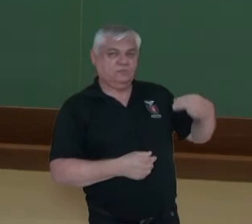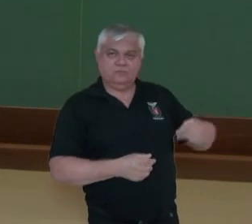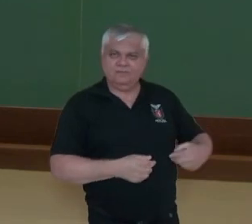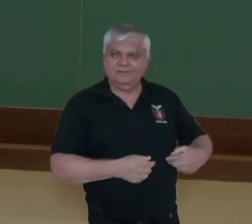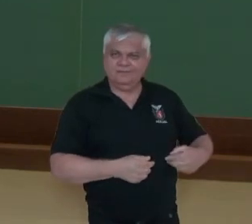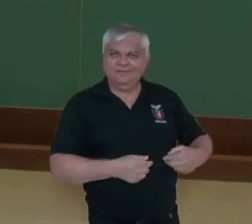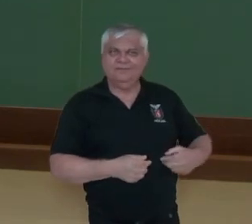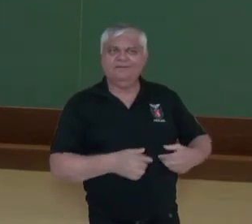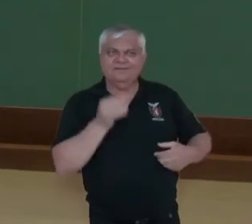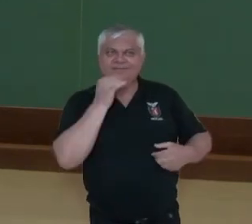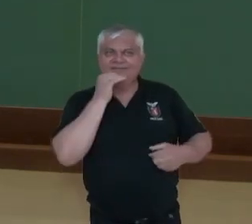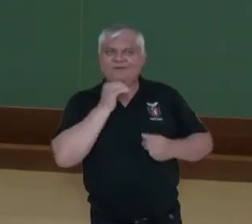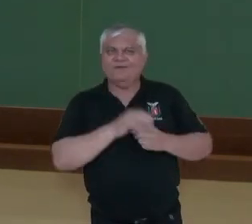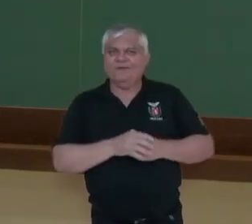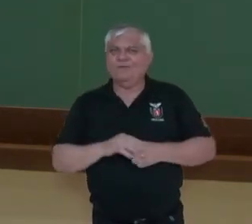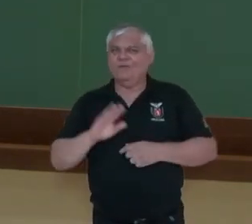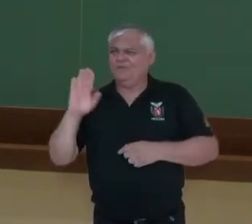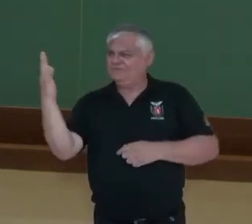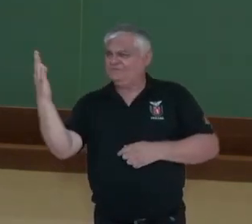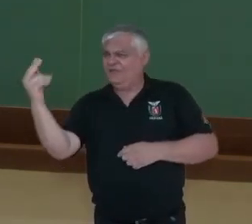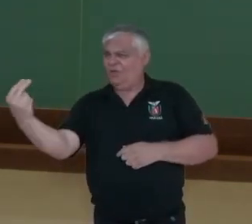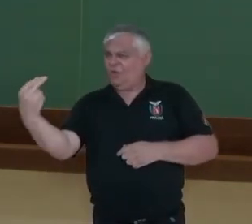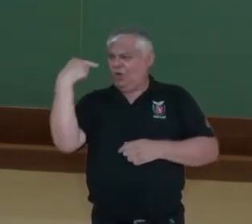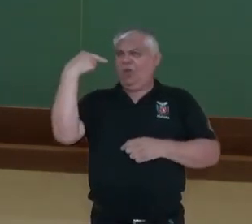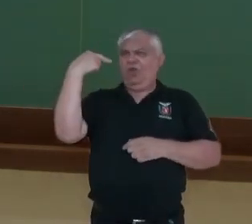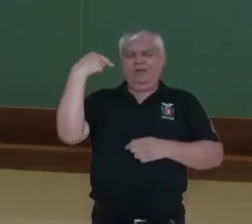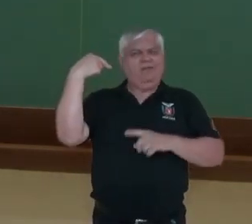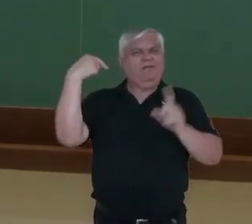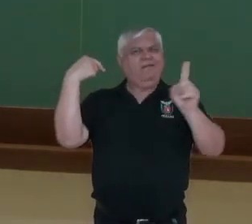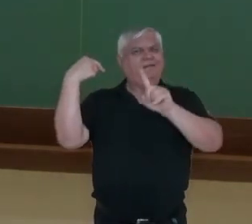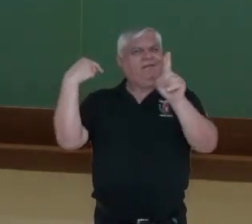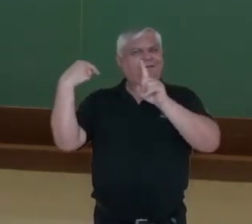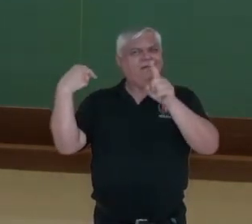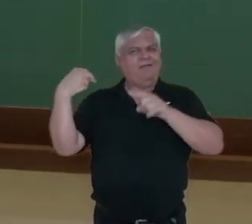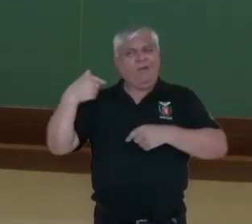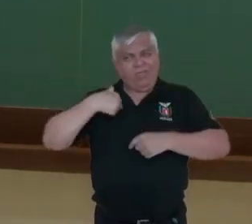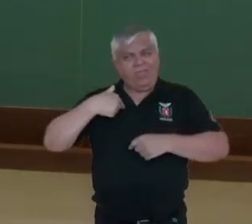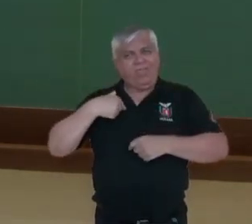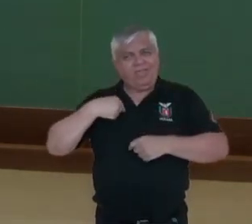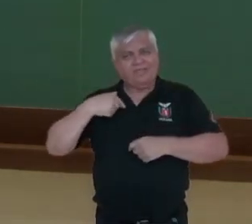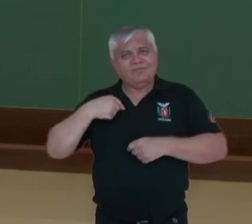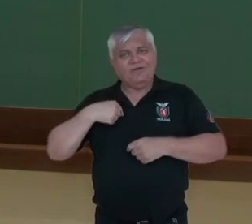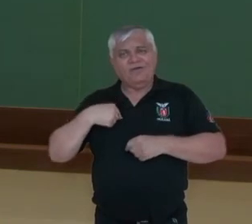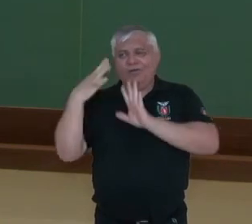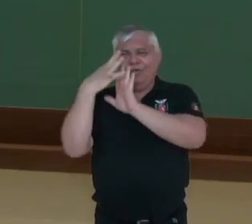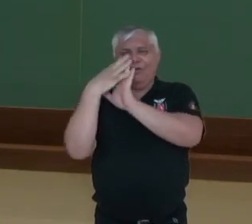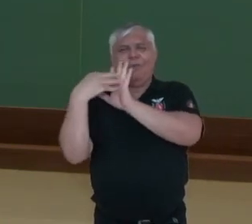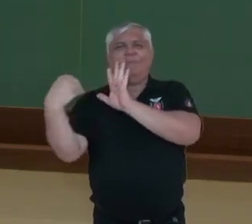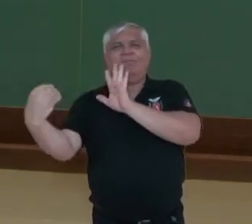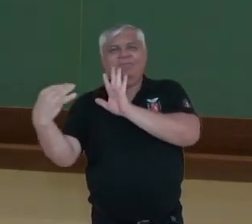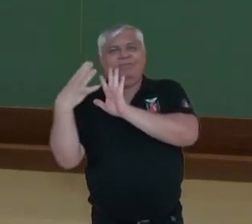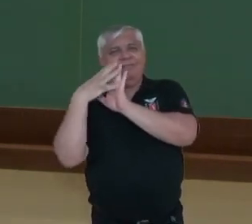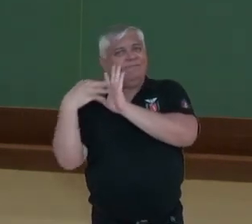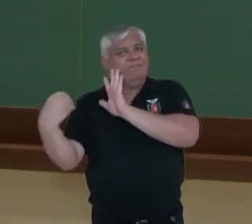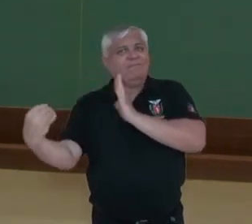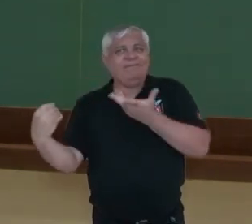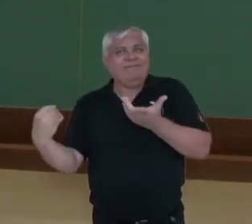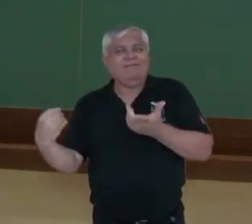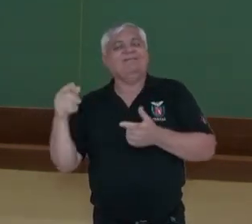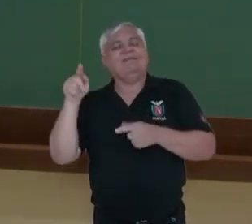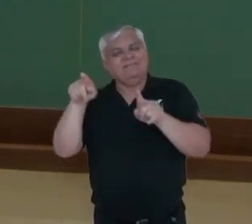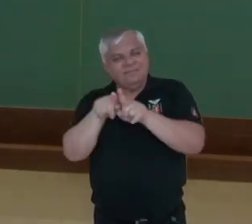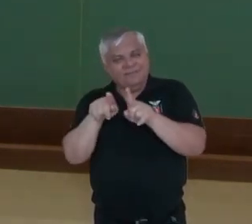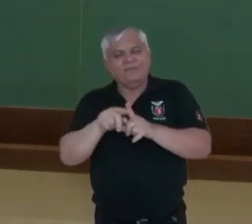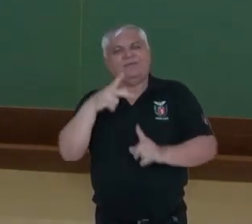Veja que ele diz que o espelho que está olhando para o personagem, o espelho não pode olhar, ele reflete a imagem. Aqui também é